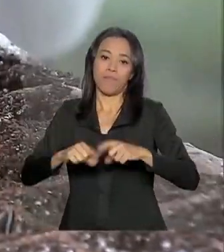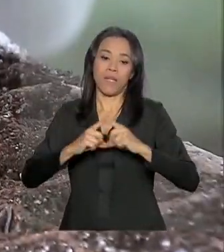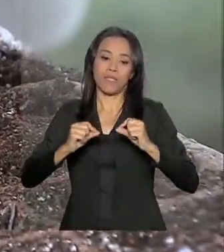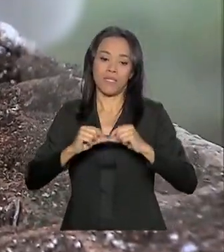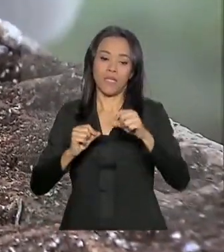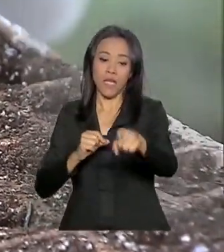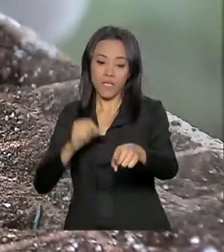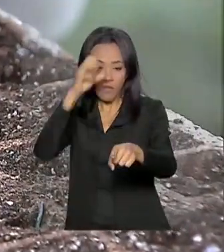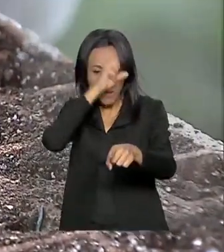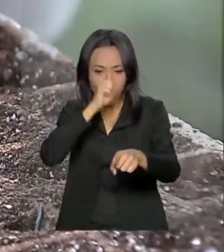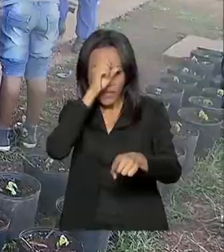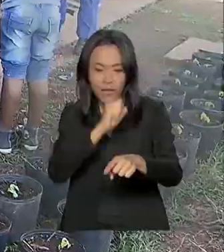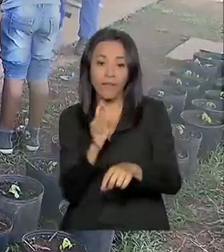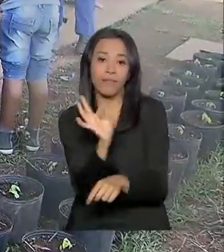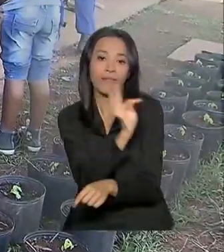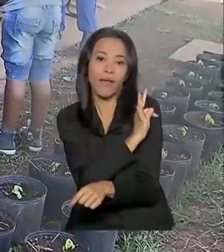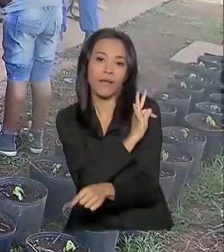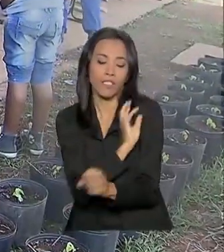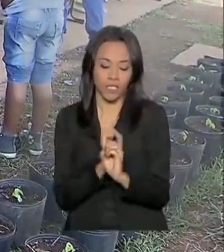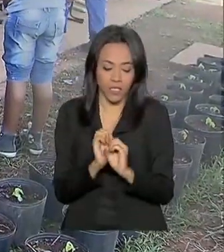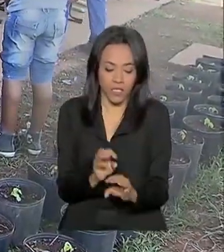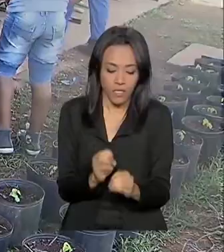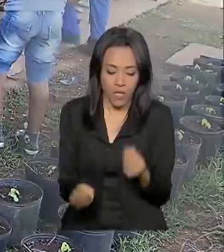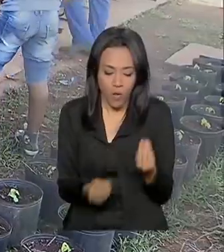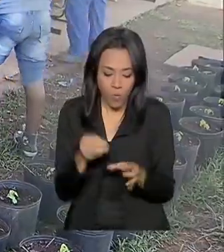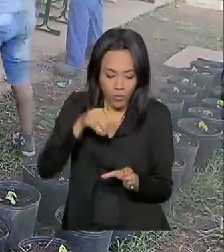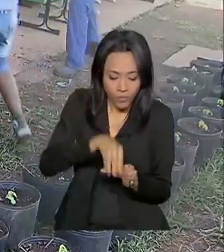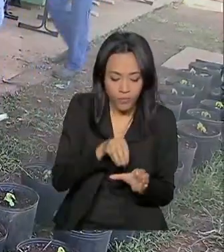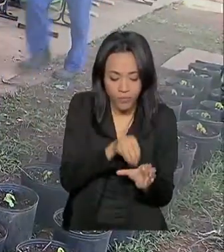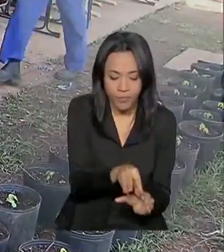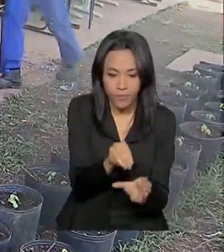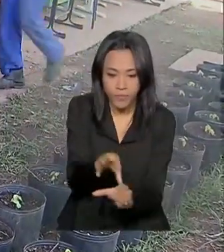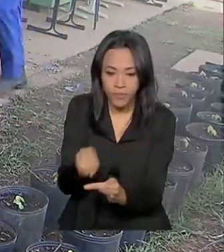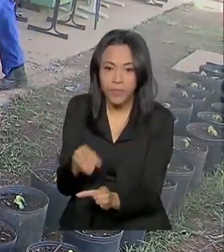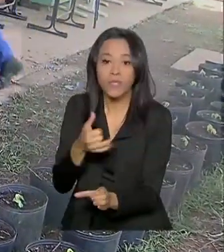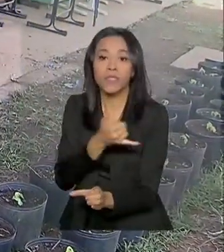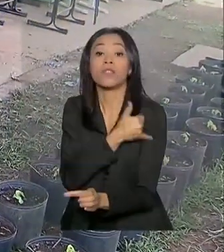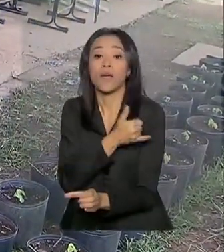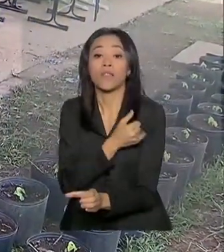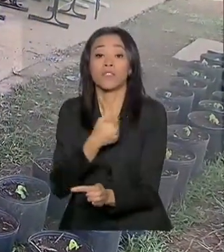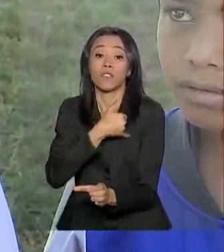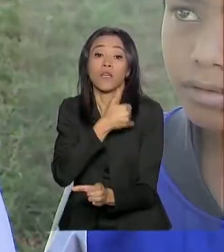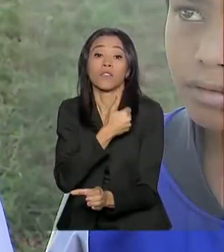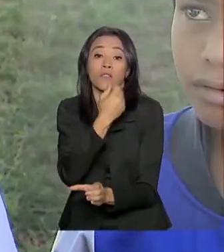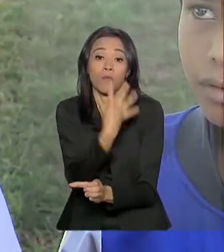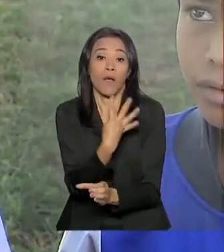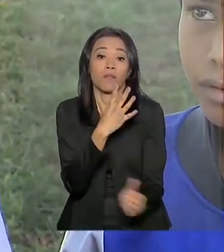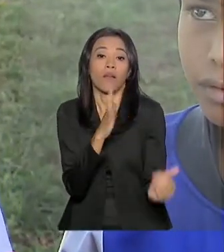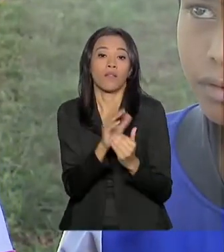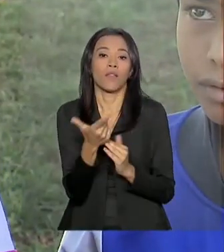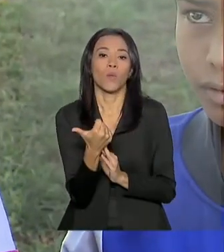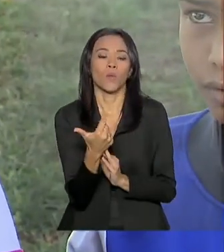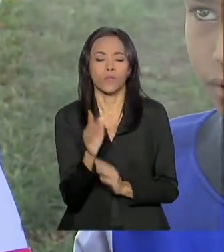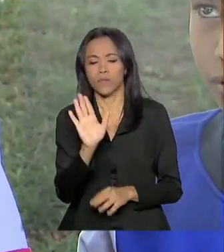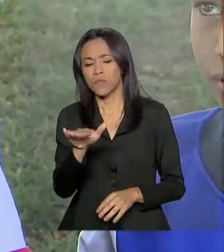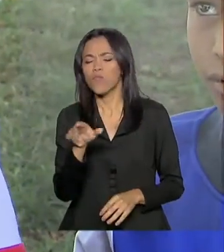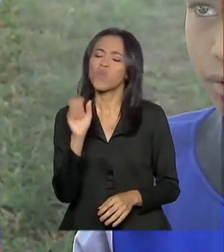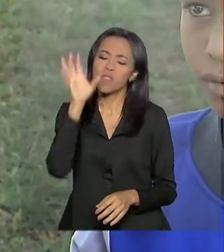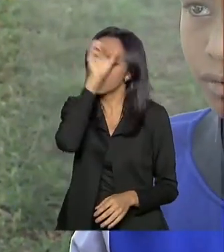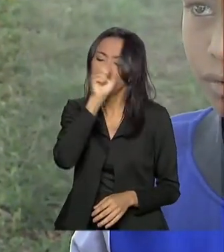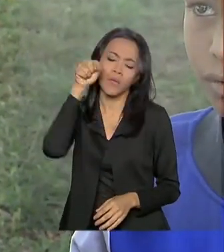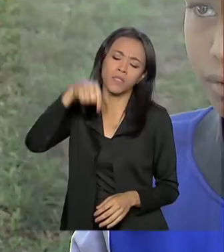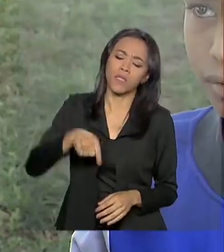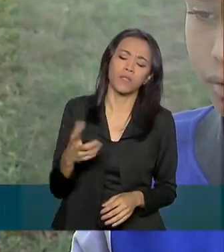de agricultura são ensinadas para crianças com idades entre 4 e 12 anos. O que se aprende nesse projeto?